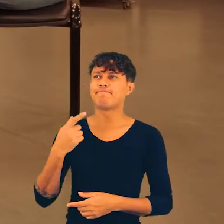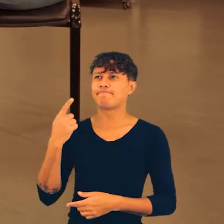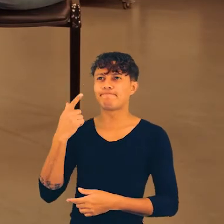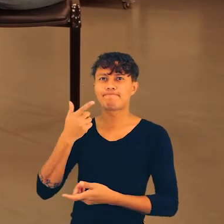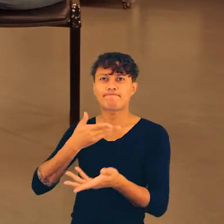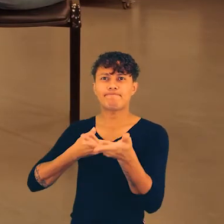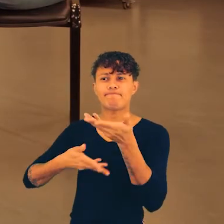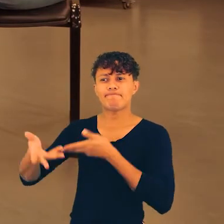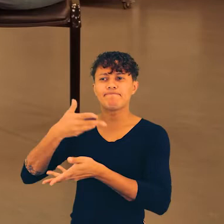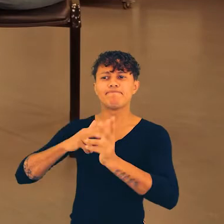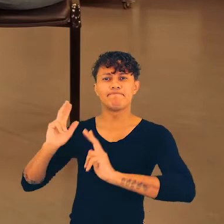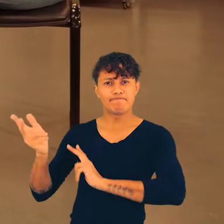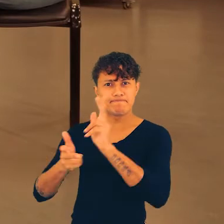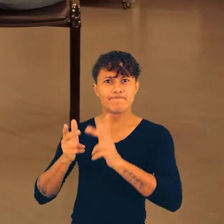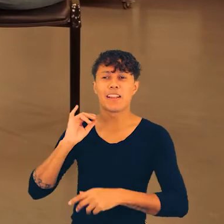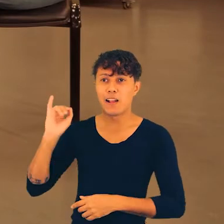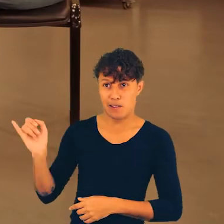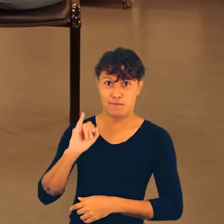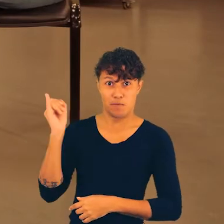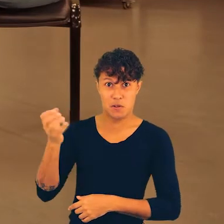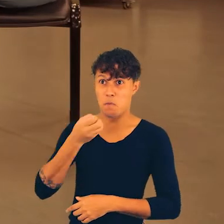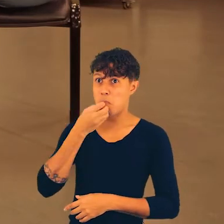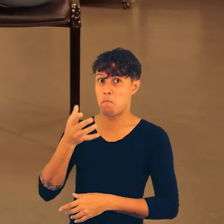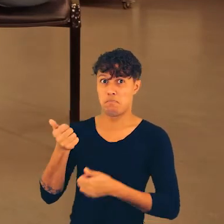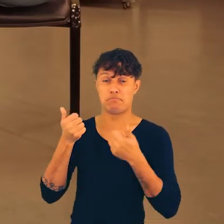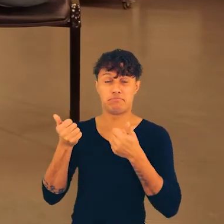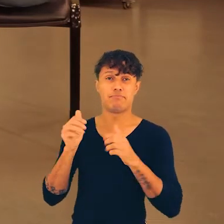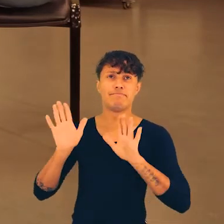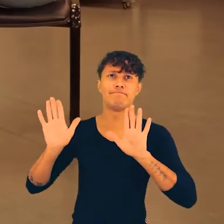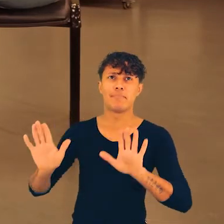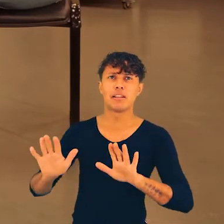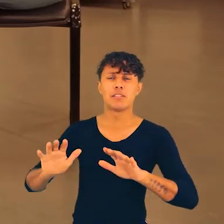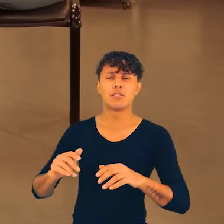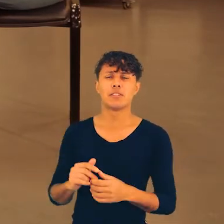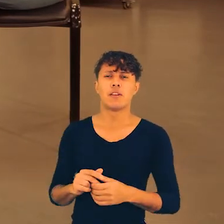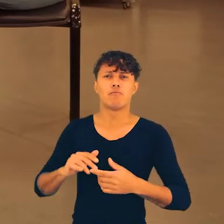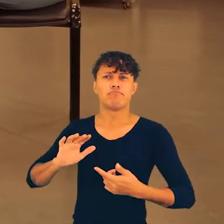Sim, eu acho que a troca de ideia é uma via bem bacana.